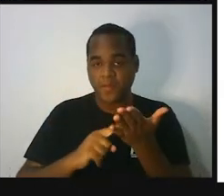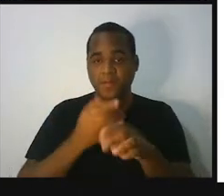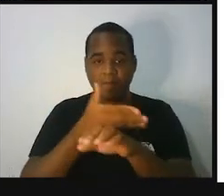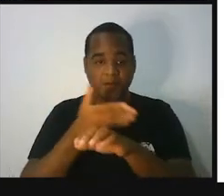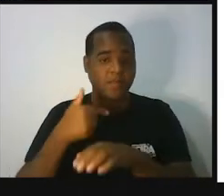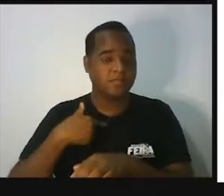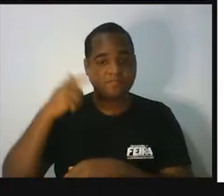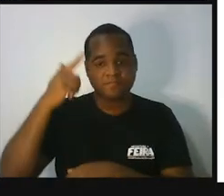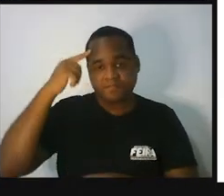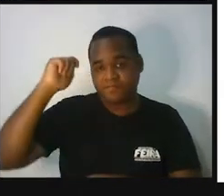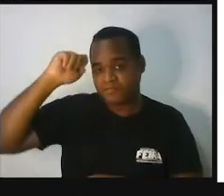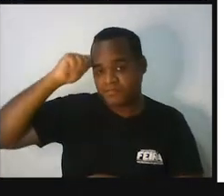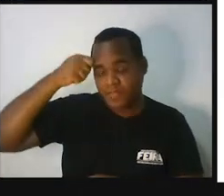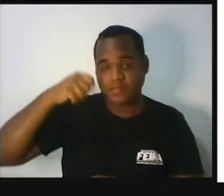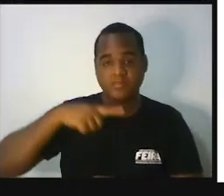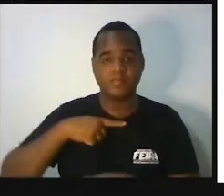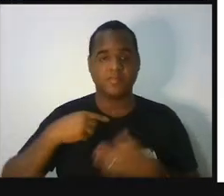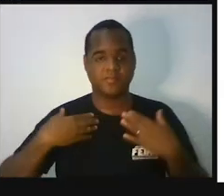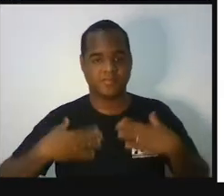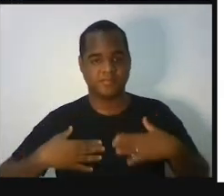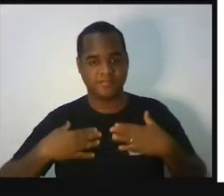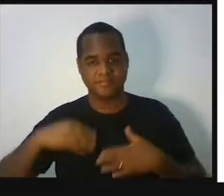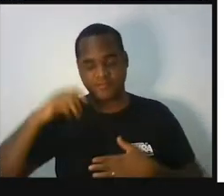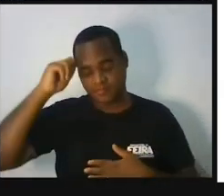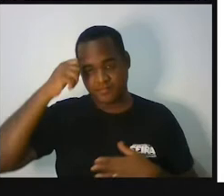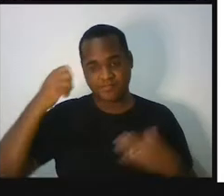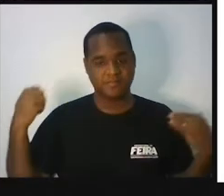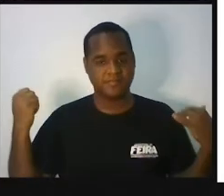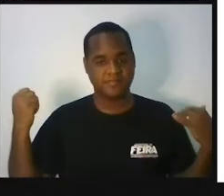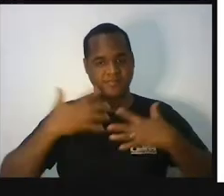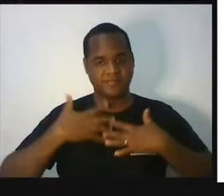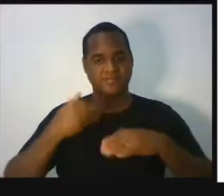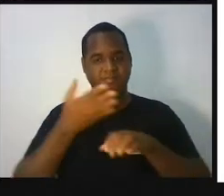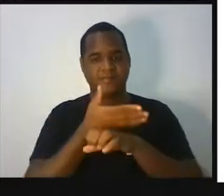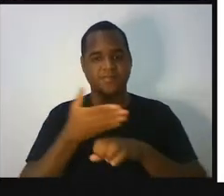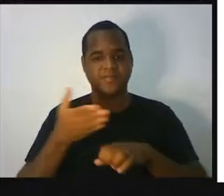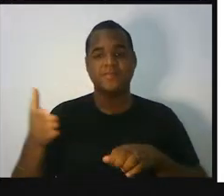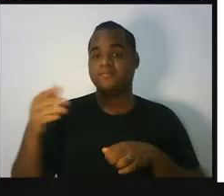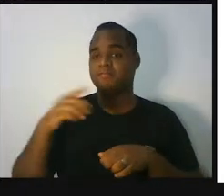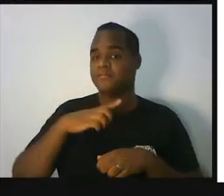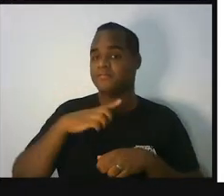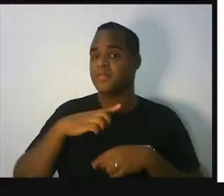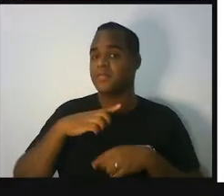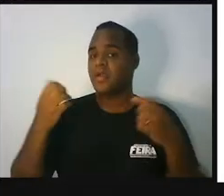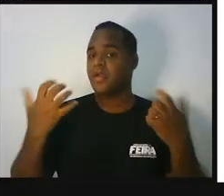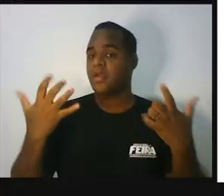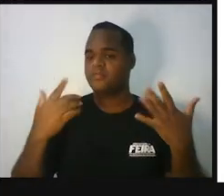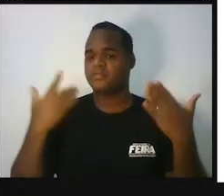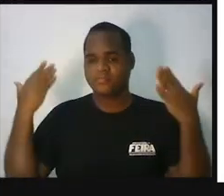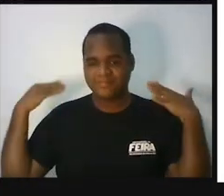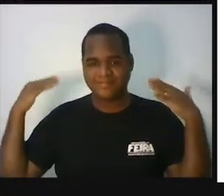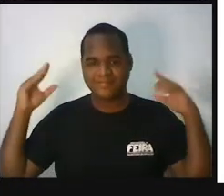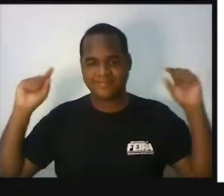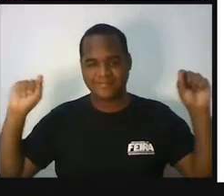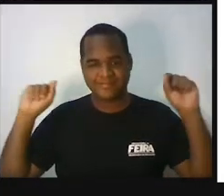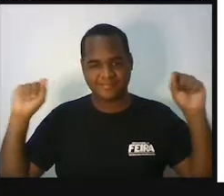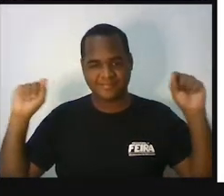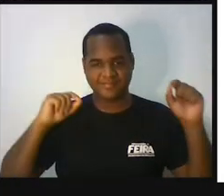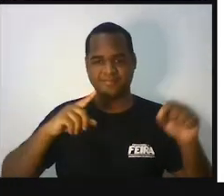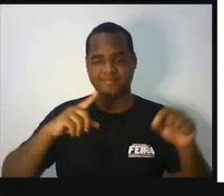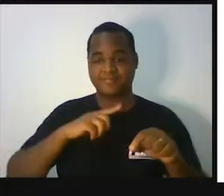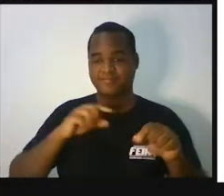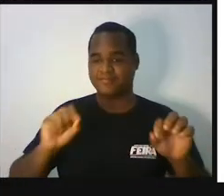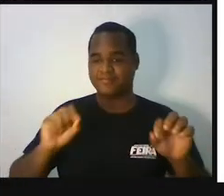cabelo é preto, estou vestindo uma camisa branca e um jaleco branco também, e atrás de mim é o cartaz